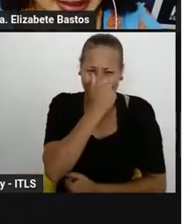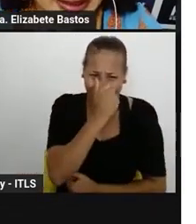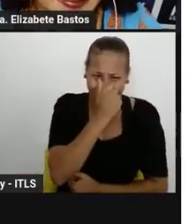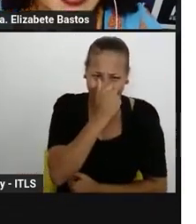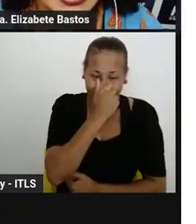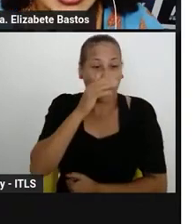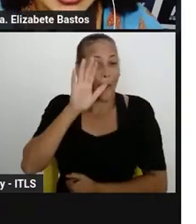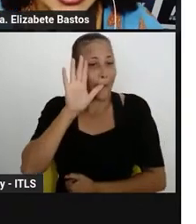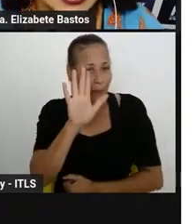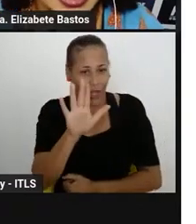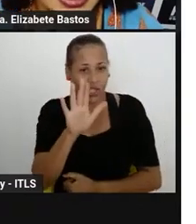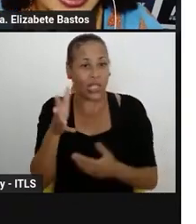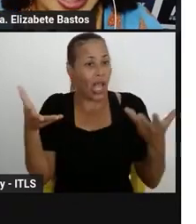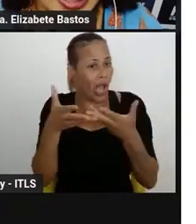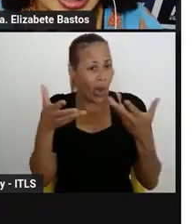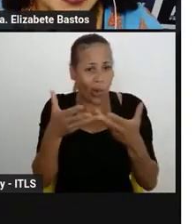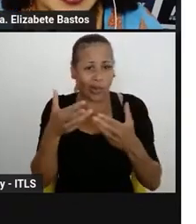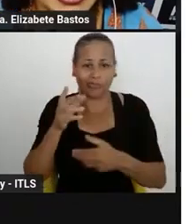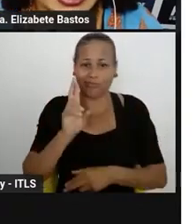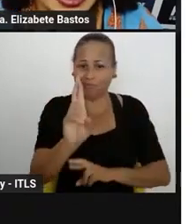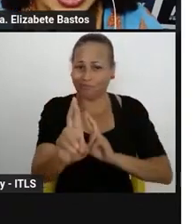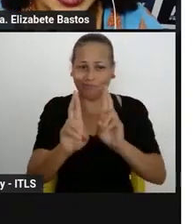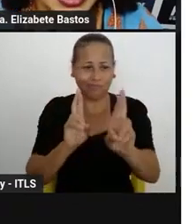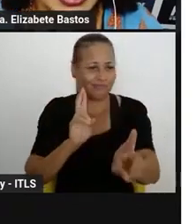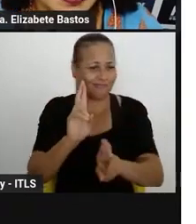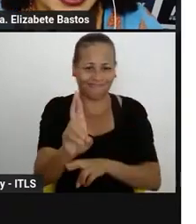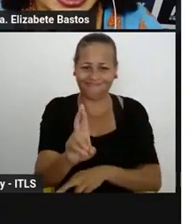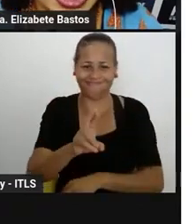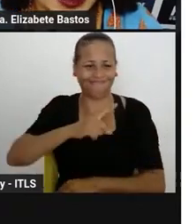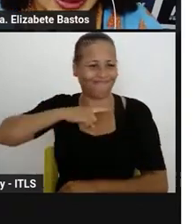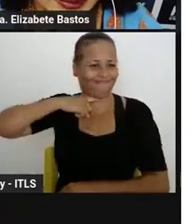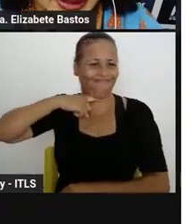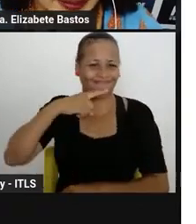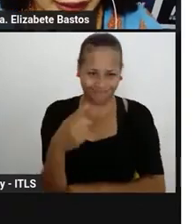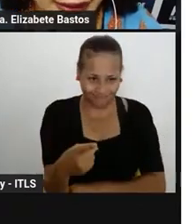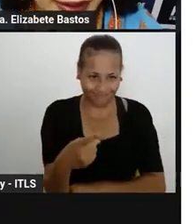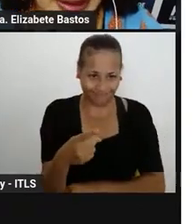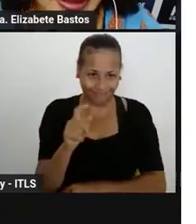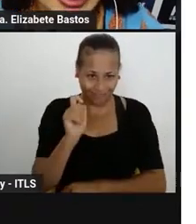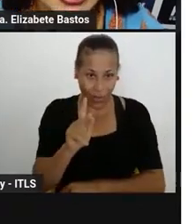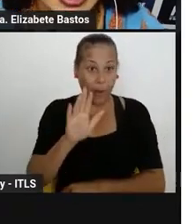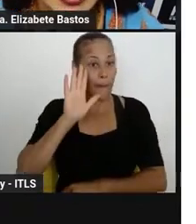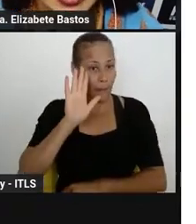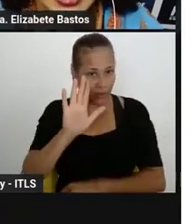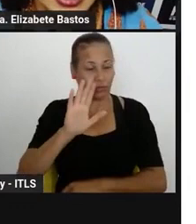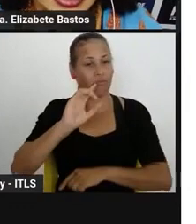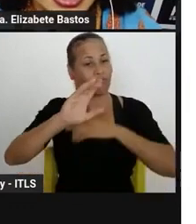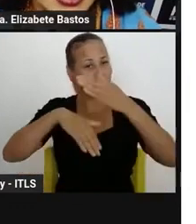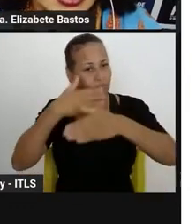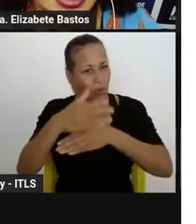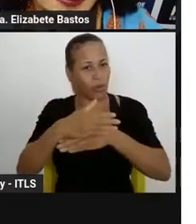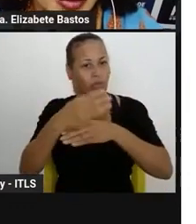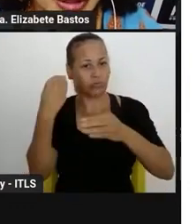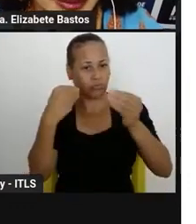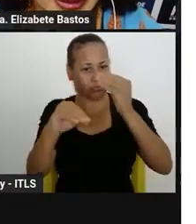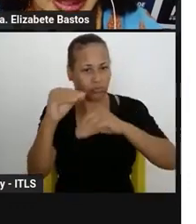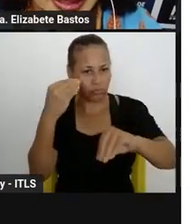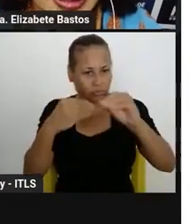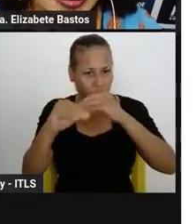diversificadas. Anos iniciais, a implementação de uma disciplina de 40 horas. E temos o leque de